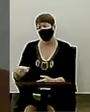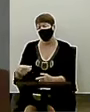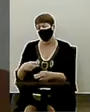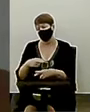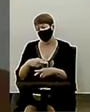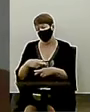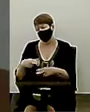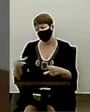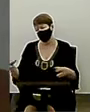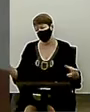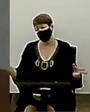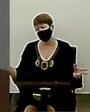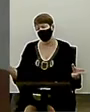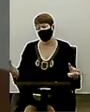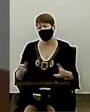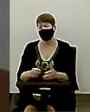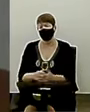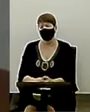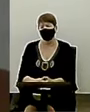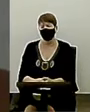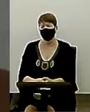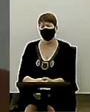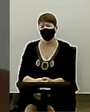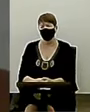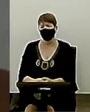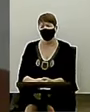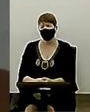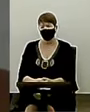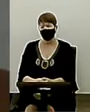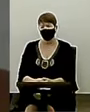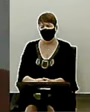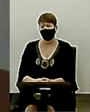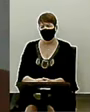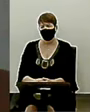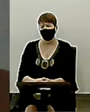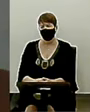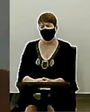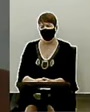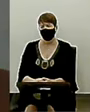fundou as duas de Goianésia. Aliás, fundou a primeira de Goianésia.